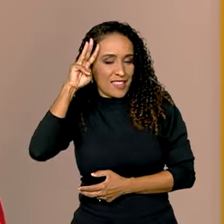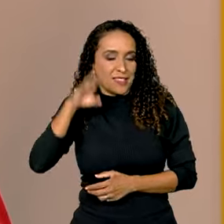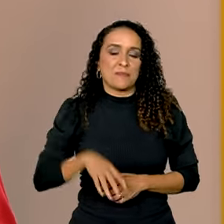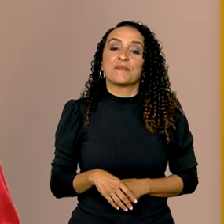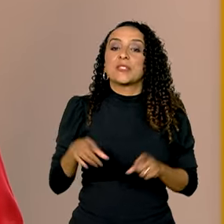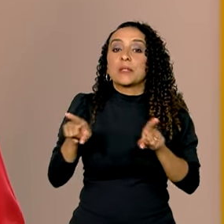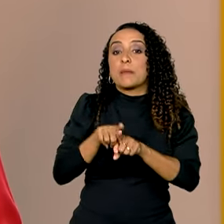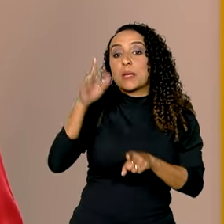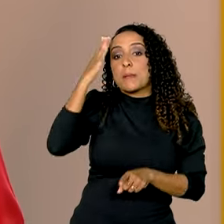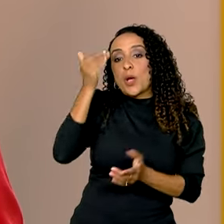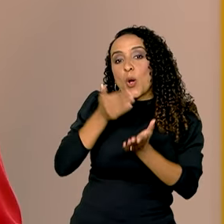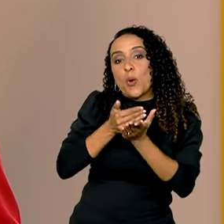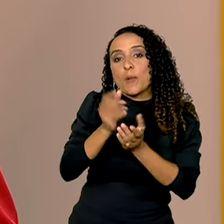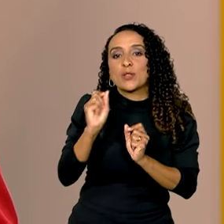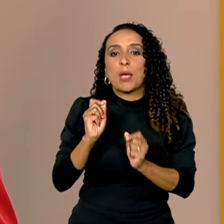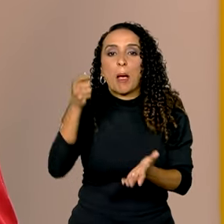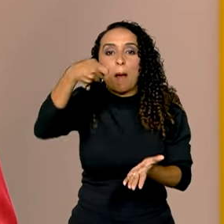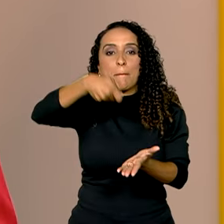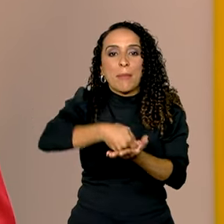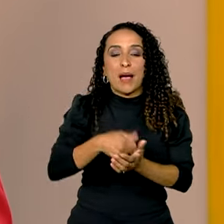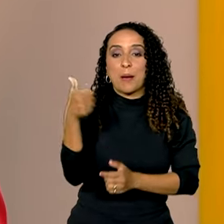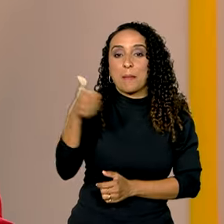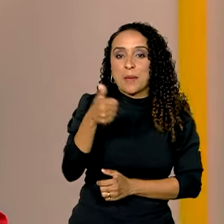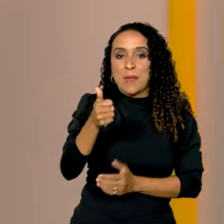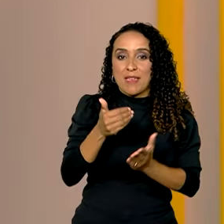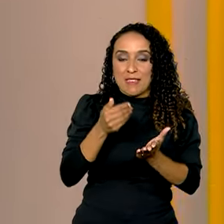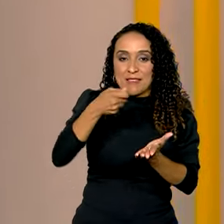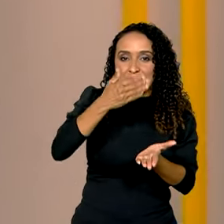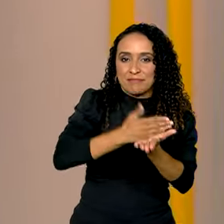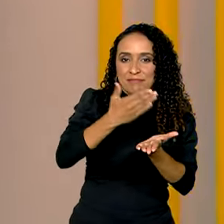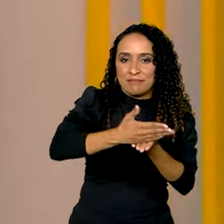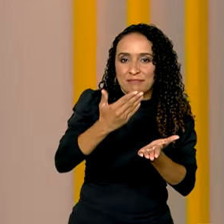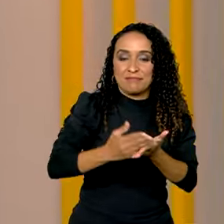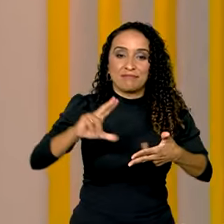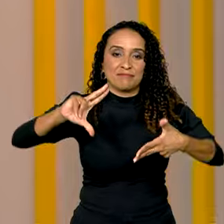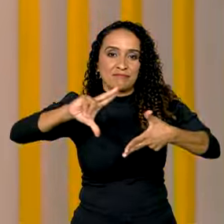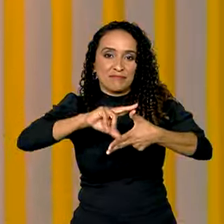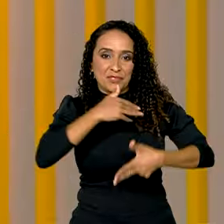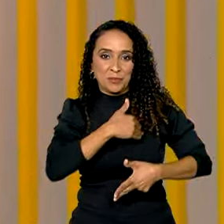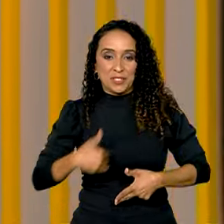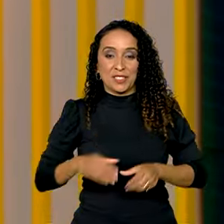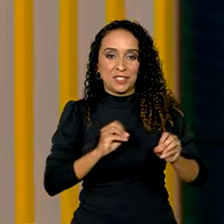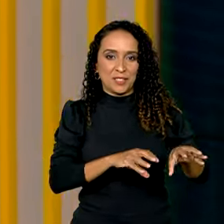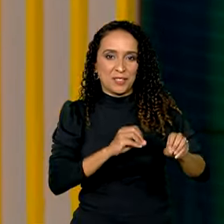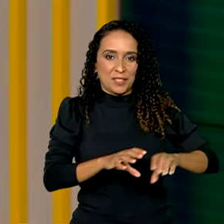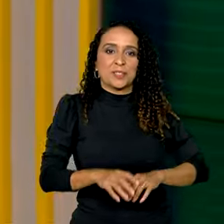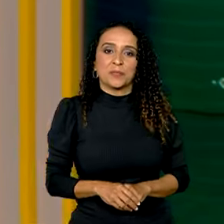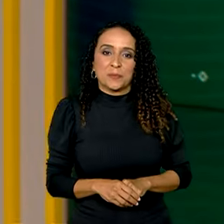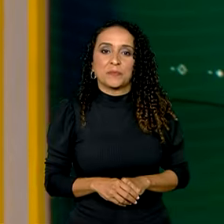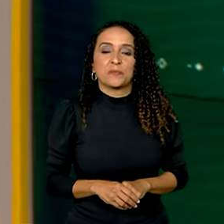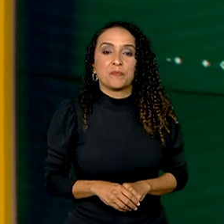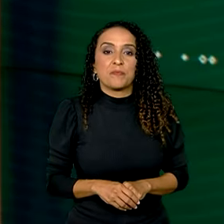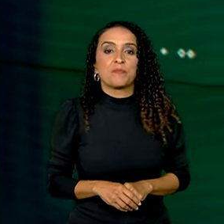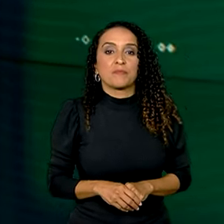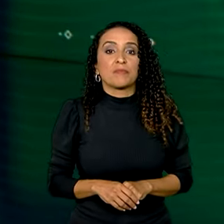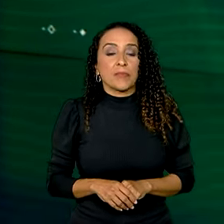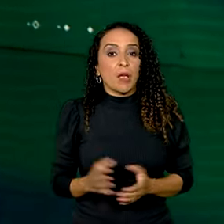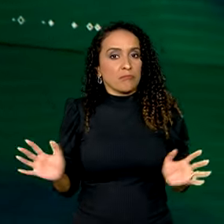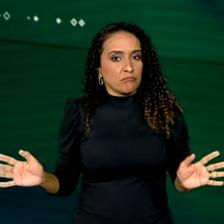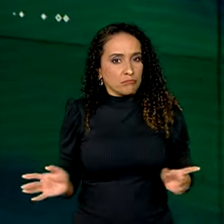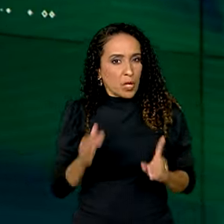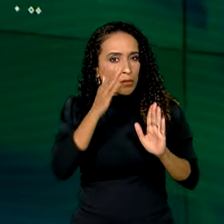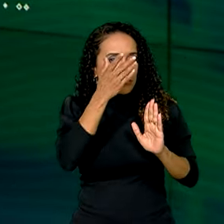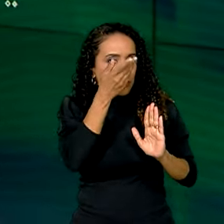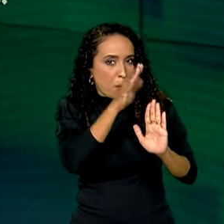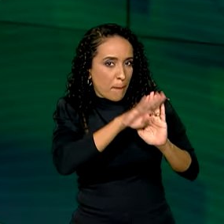Também amanhã começa a ser paga a primeira parcela do Pé de Meia do Ministério da Educação. O programa é um incentivo